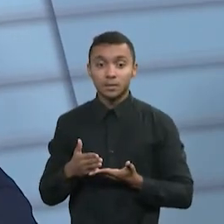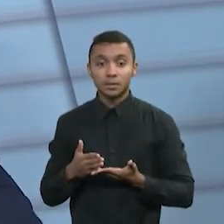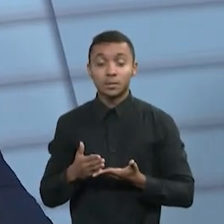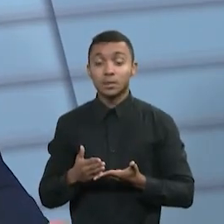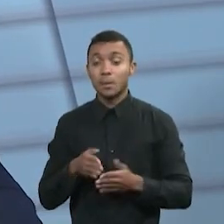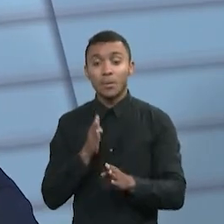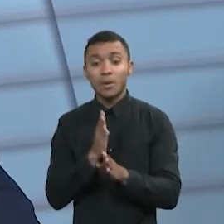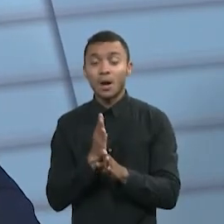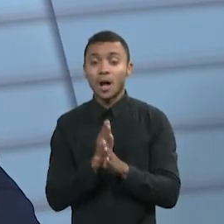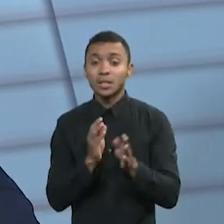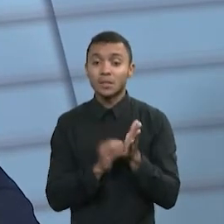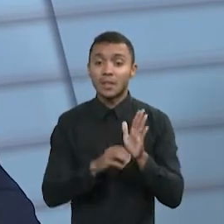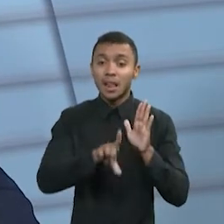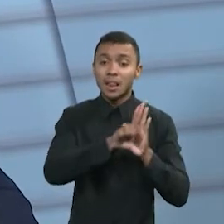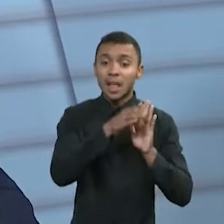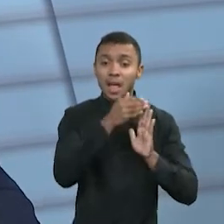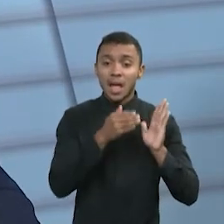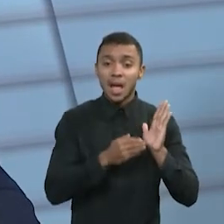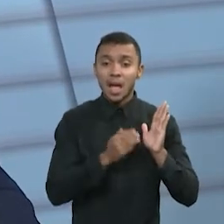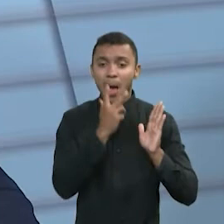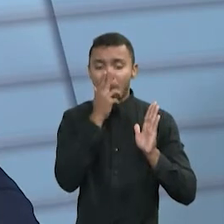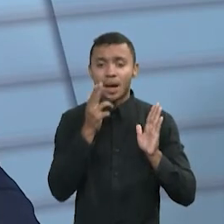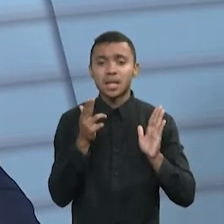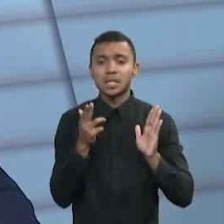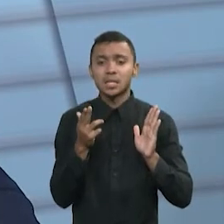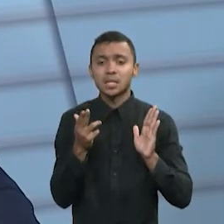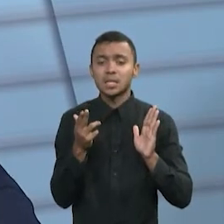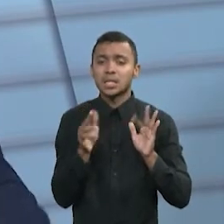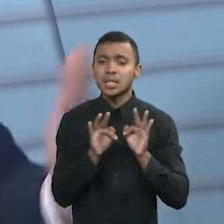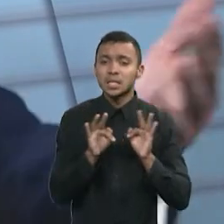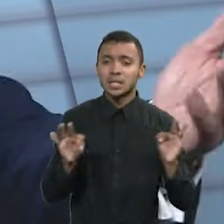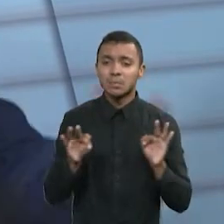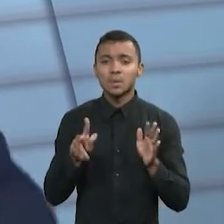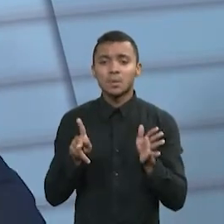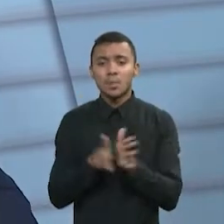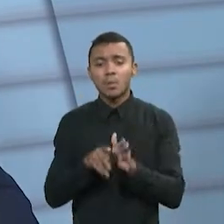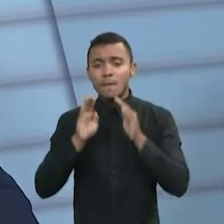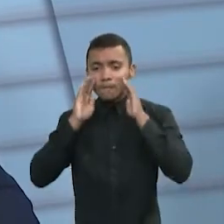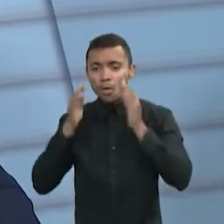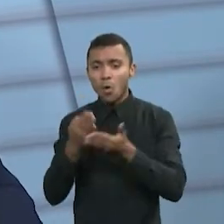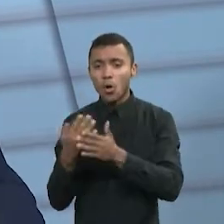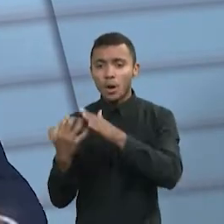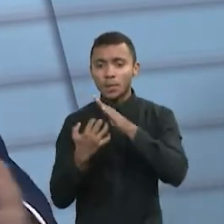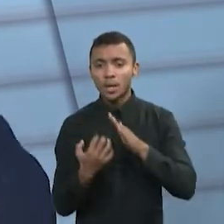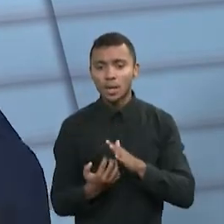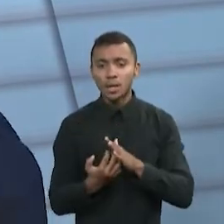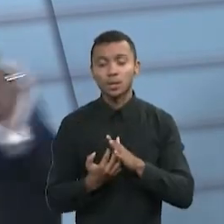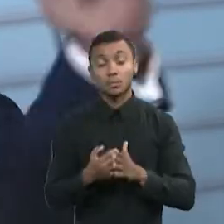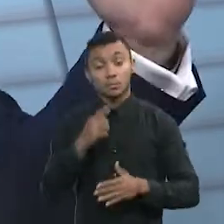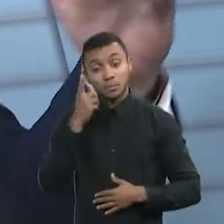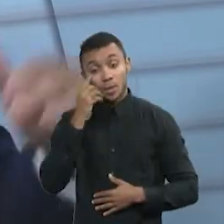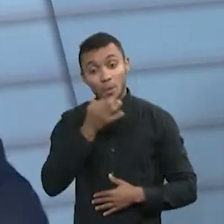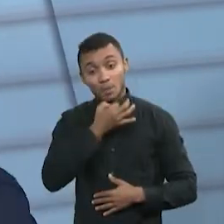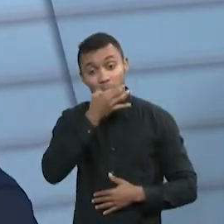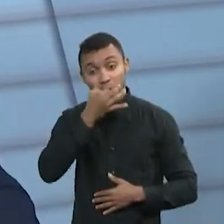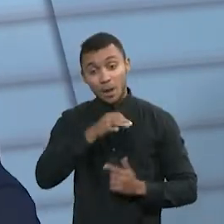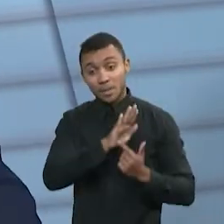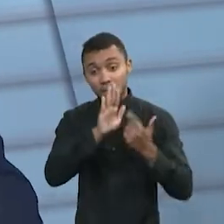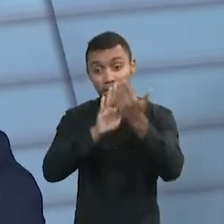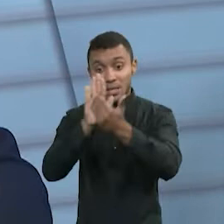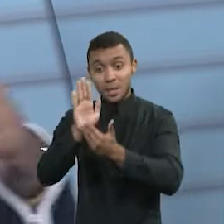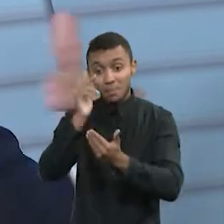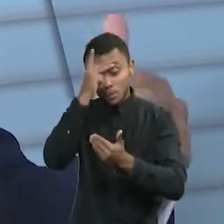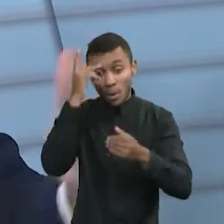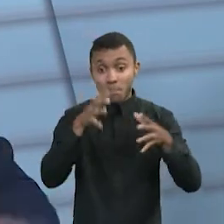legislação tributária mais amena com as pequenas e médias empresas. Renato, eu vou trazer para você uma percepção que pouquíssimas pessoas têm